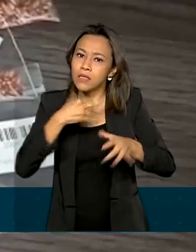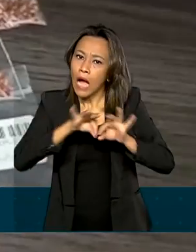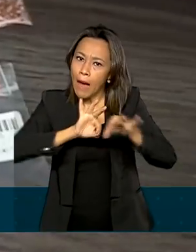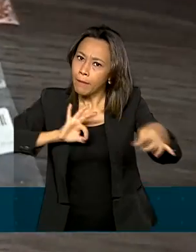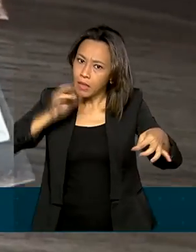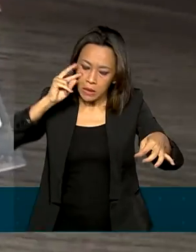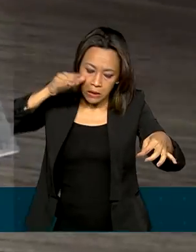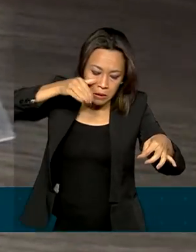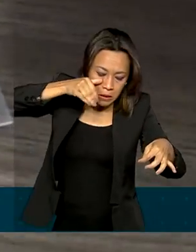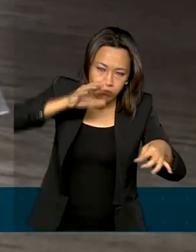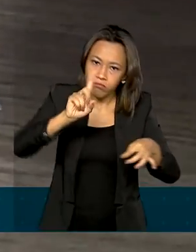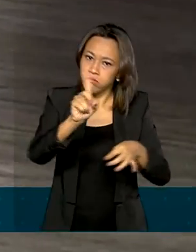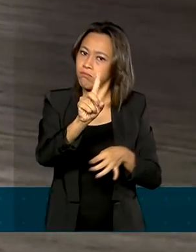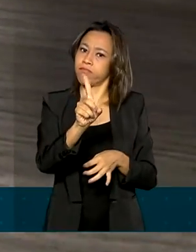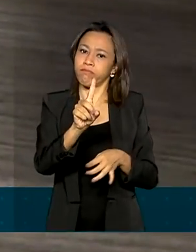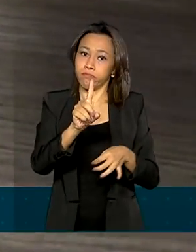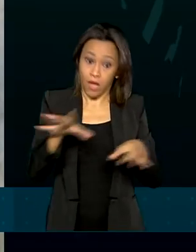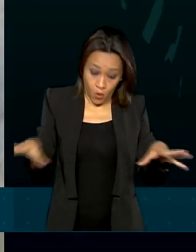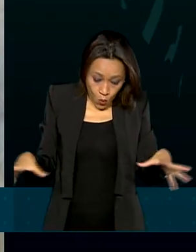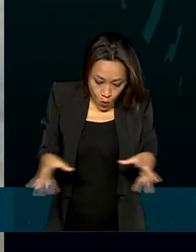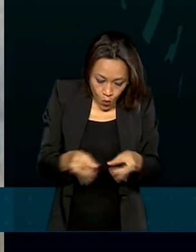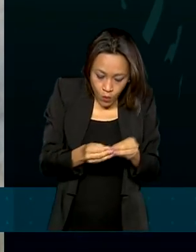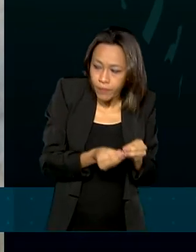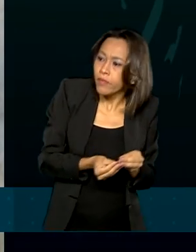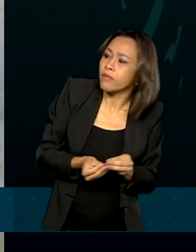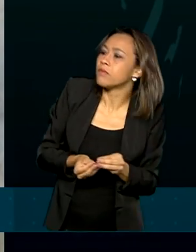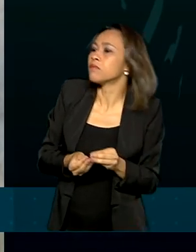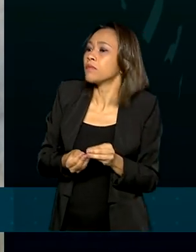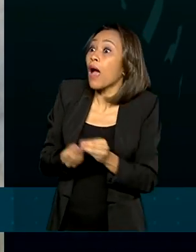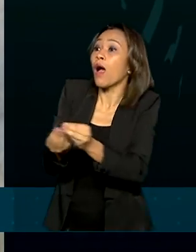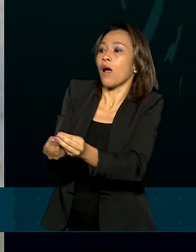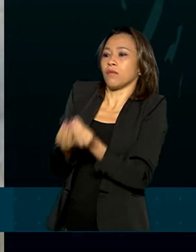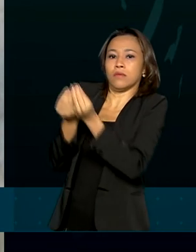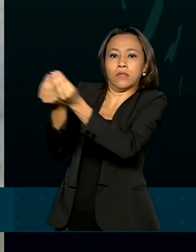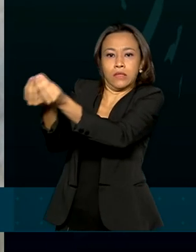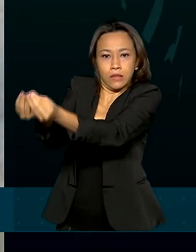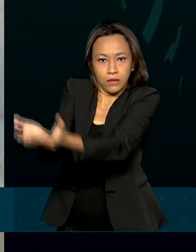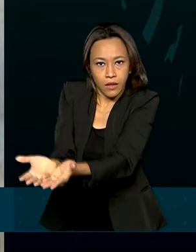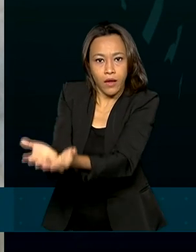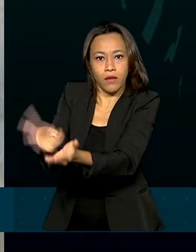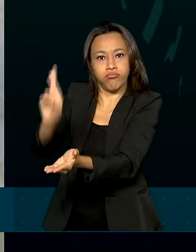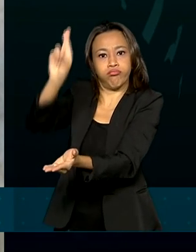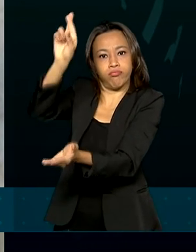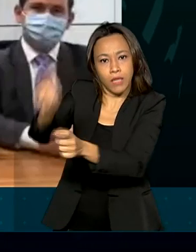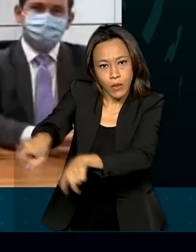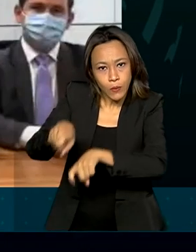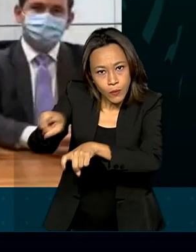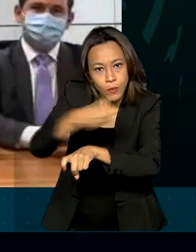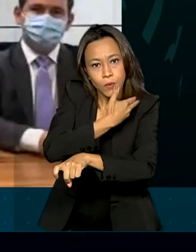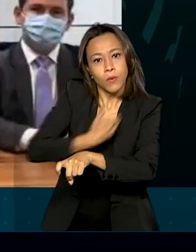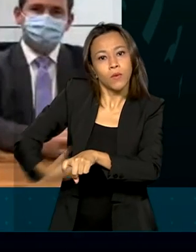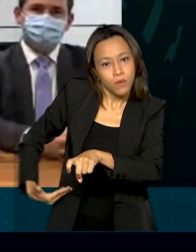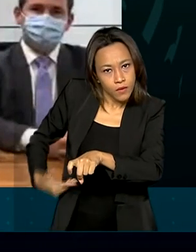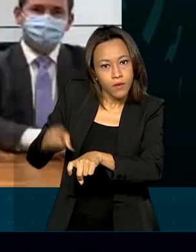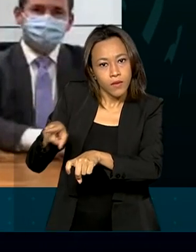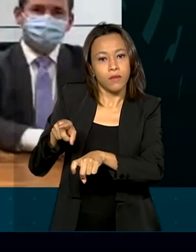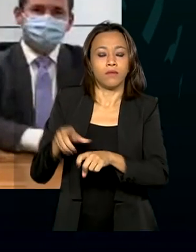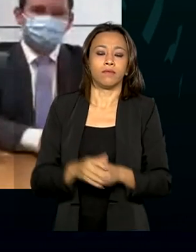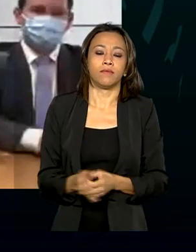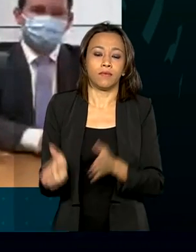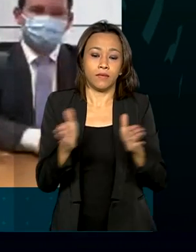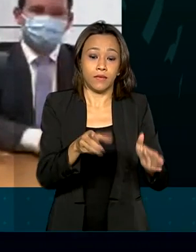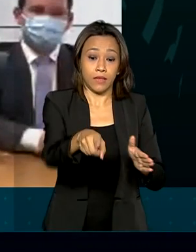abertos, e sim entregues aos órgãos de agricultura nas embalagens originais. Em recebente material,